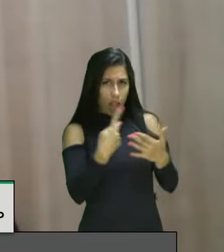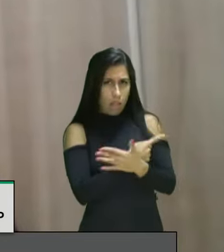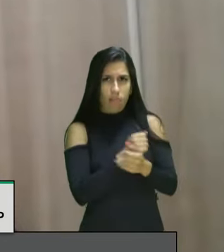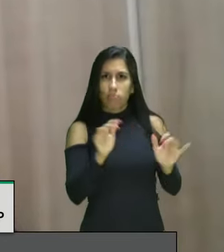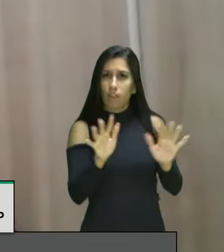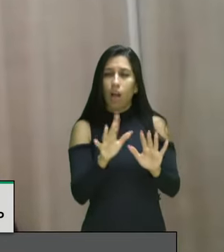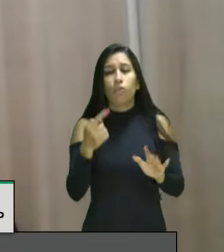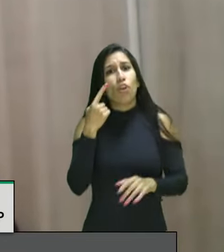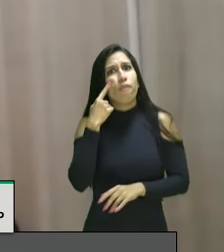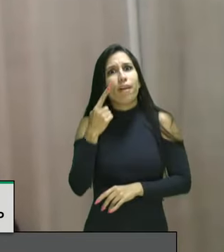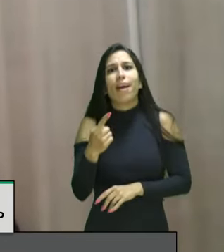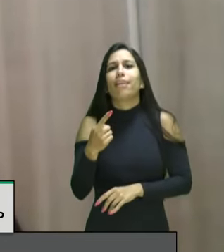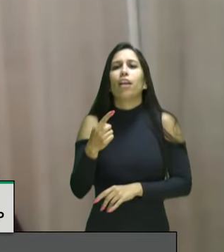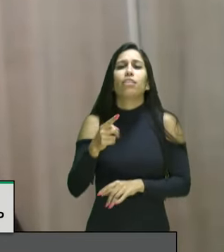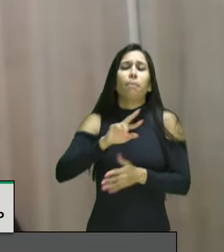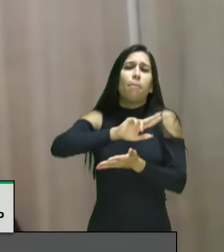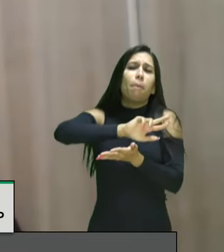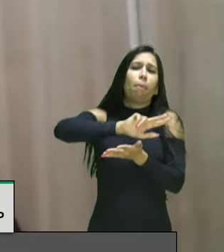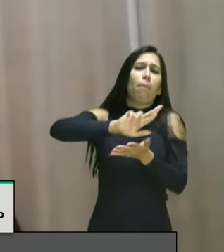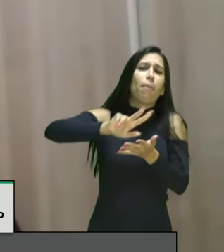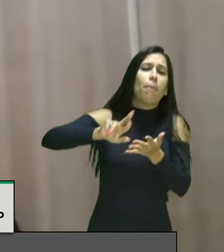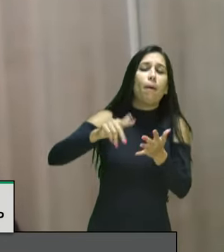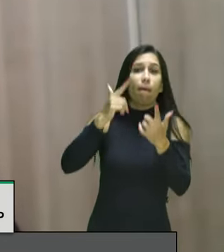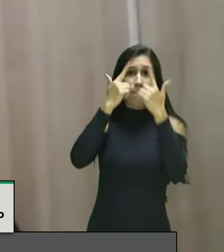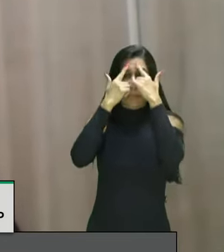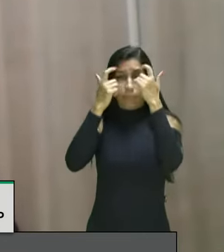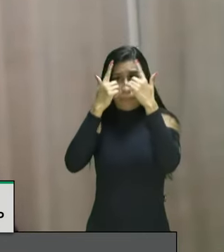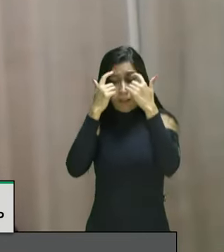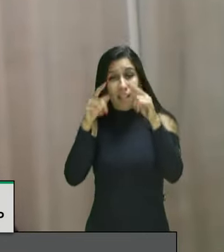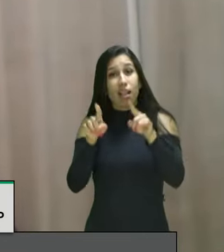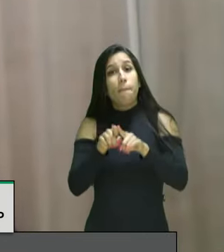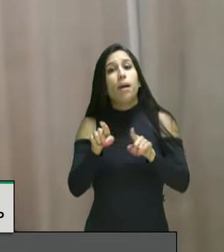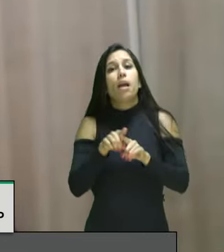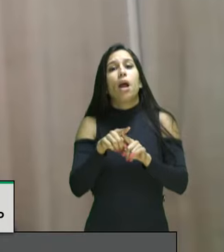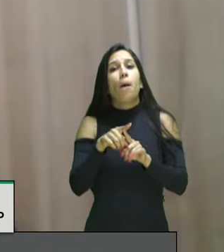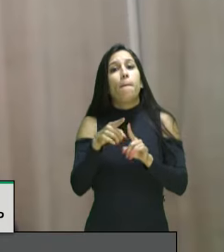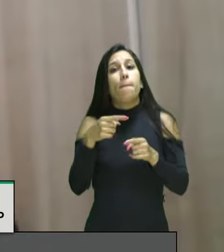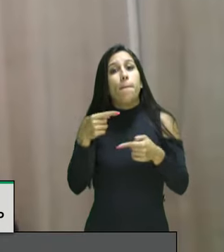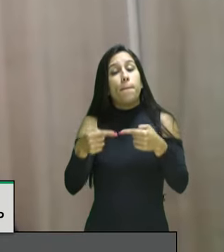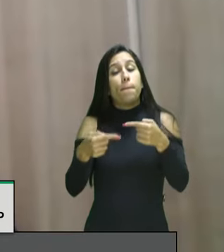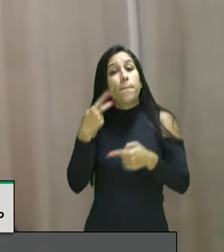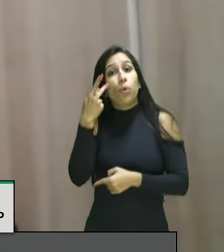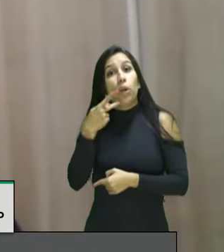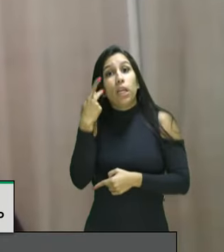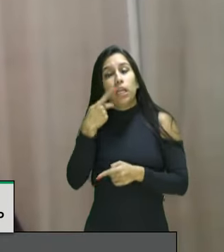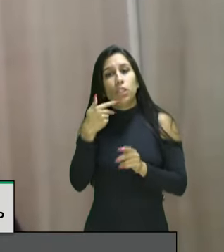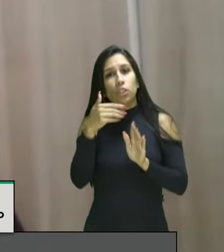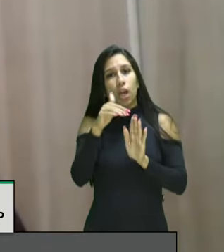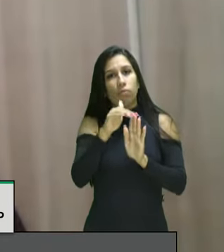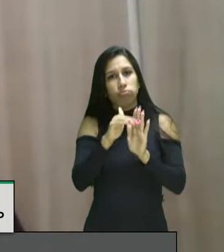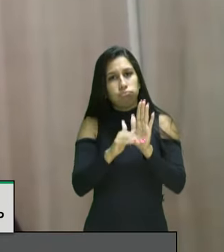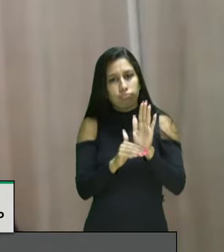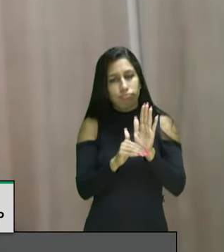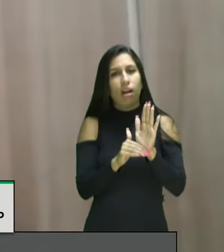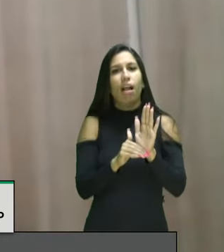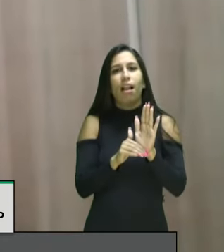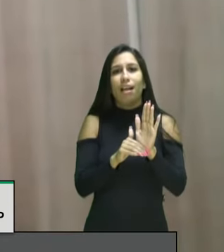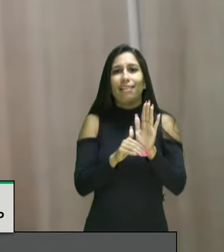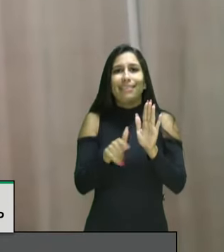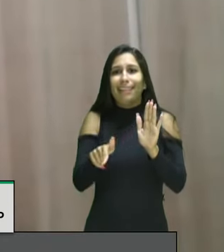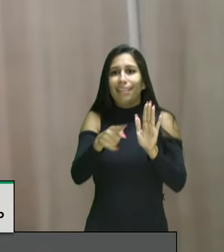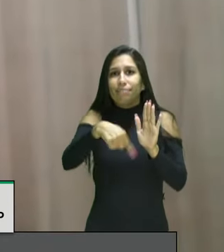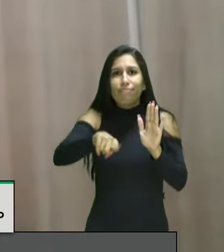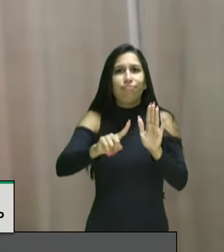violências de desenhos de políticas públicas que invisibilizam a questão racial e também consequentemente essa